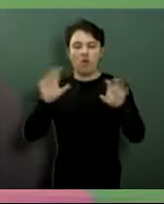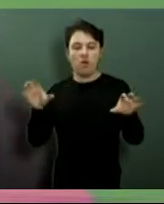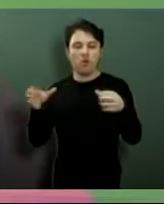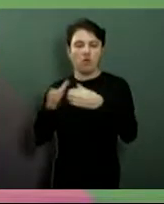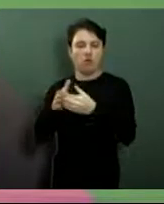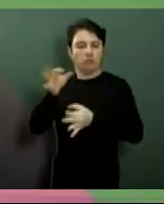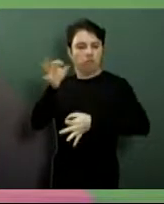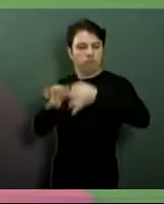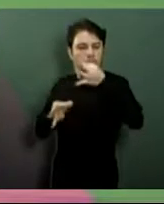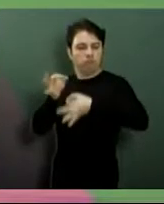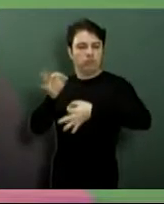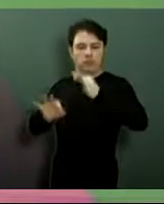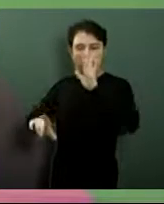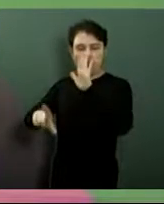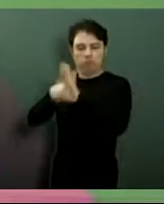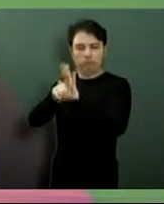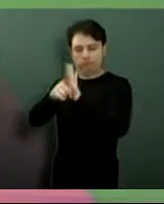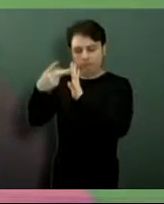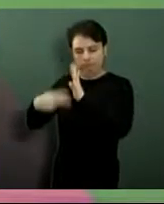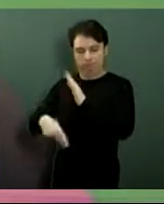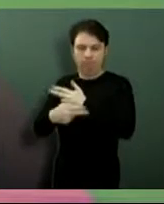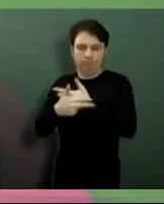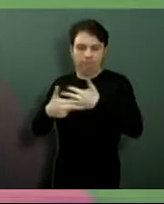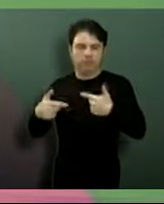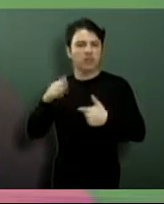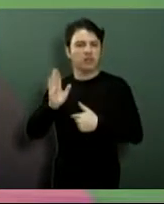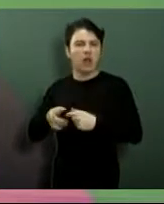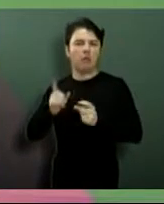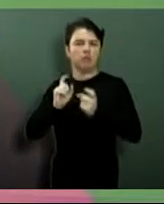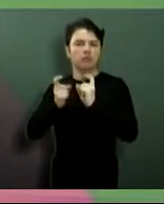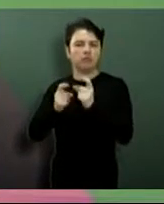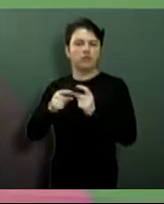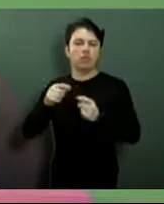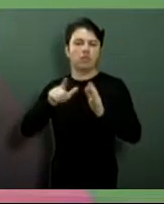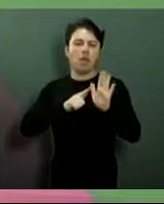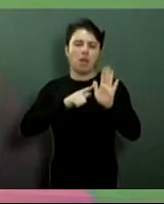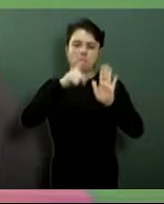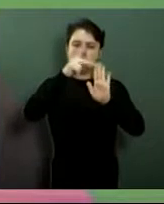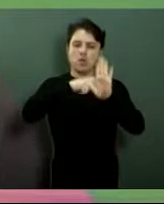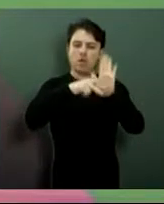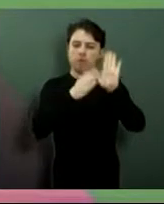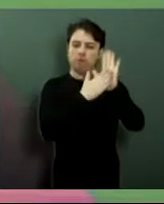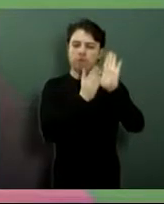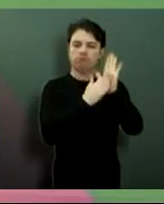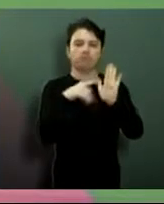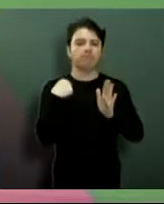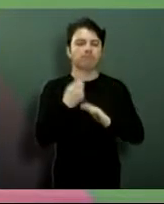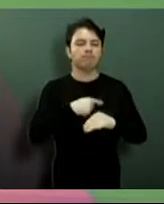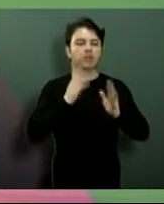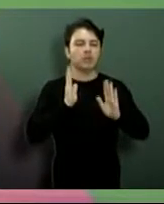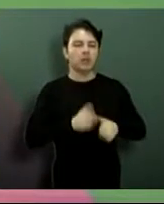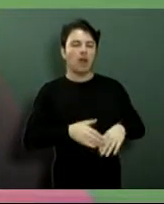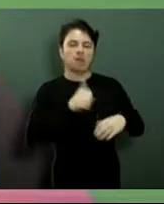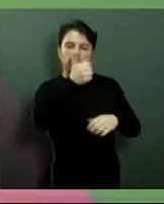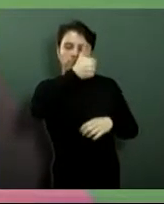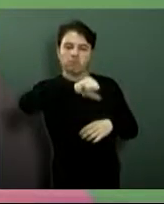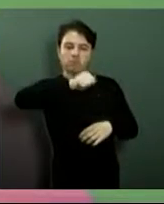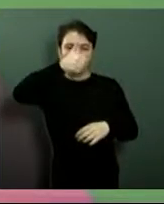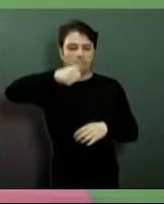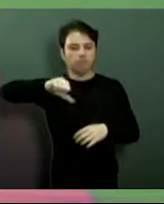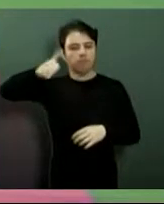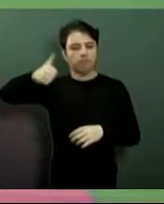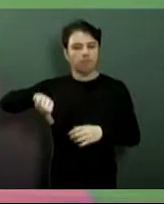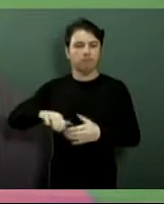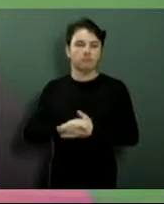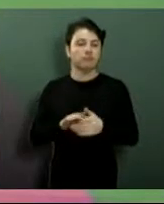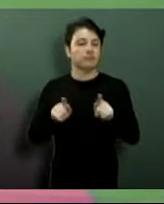é lei para nós, nós nos reunimos, discutimos todos os projetos que aqui chegam ou que são da casa. Também tive